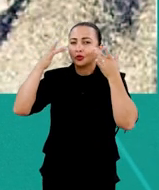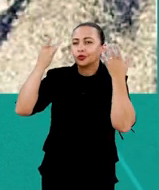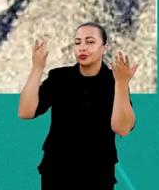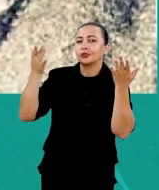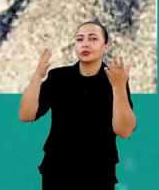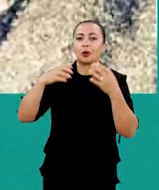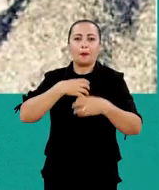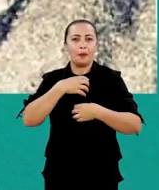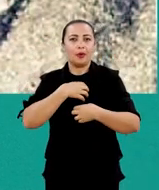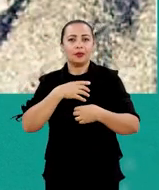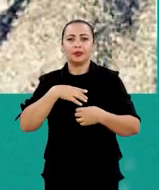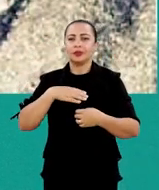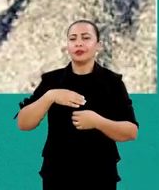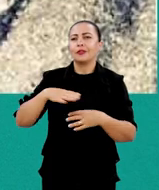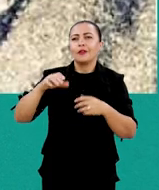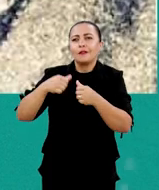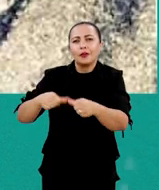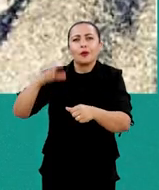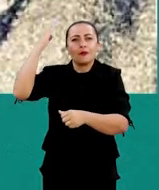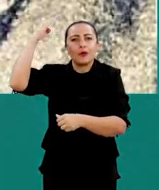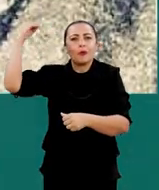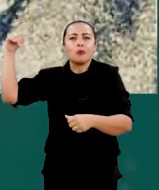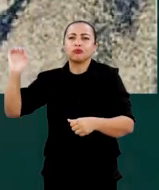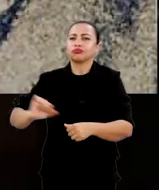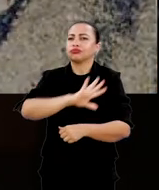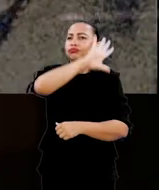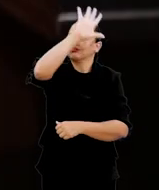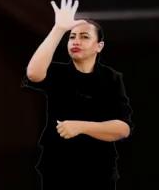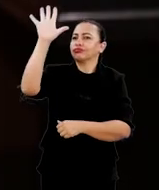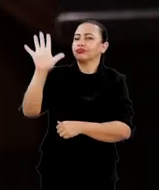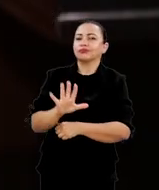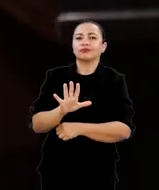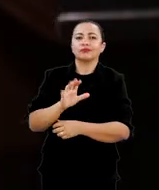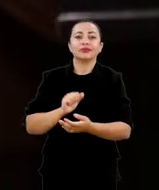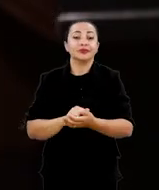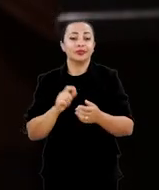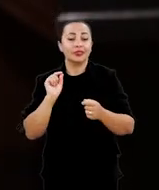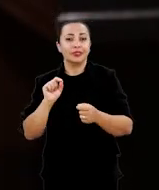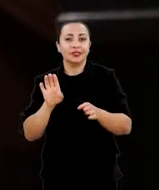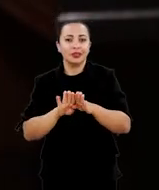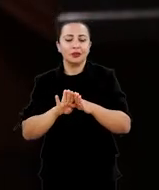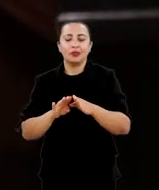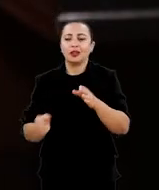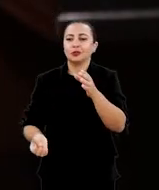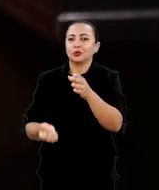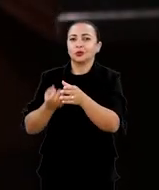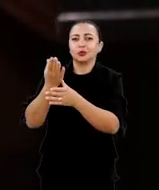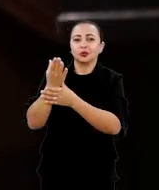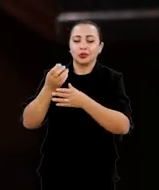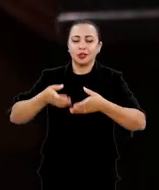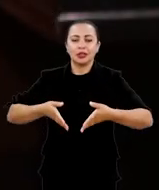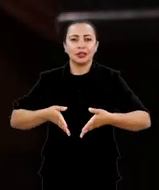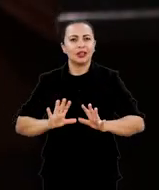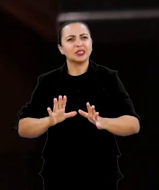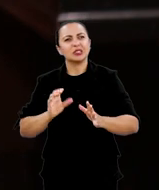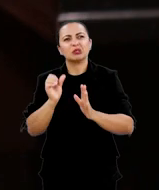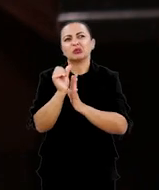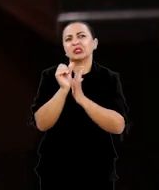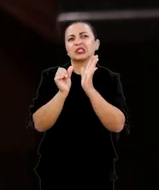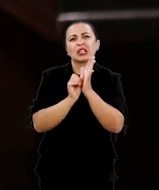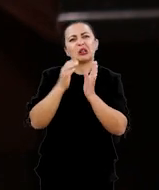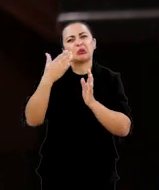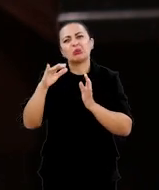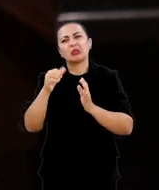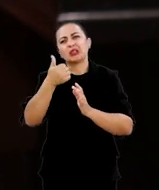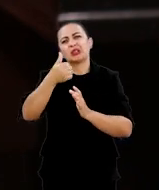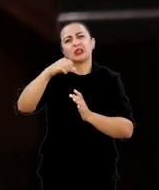sucesso, fez sucesso nacionalmente e que floresceu, nasceu na segunda